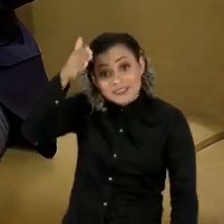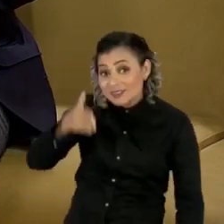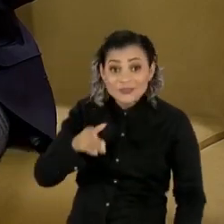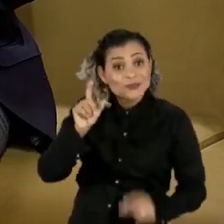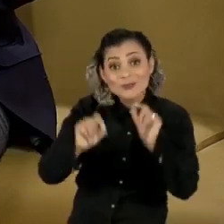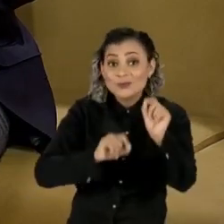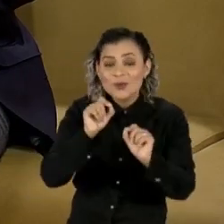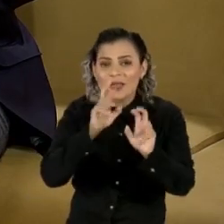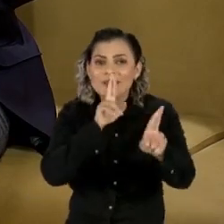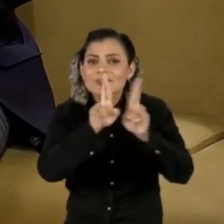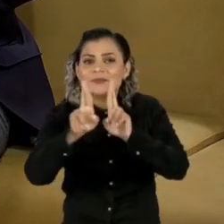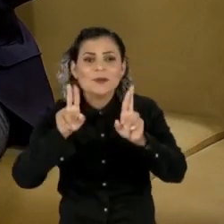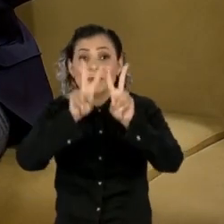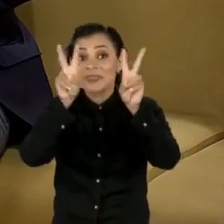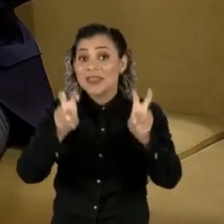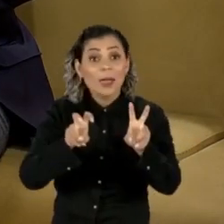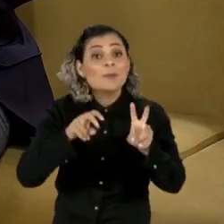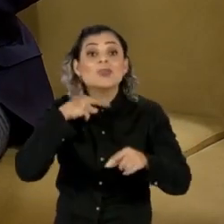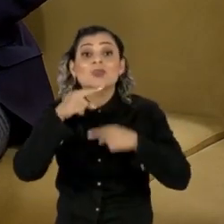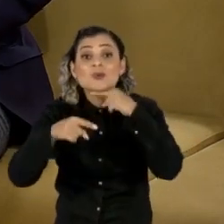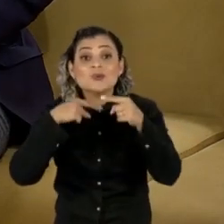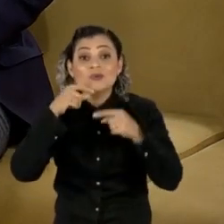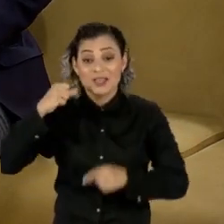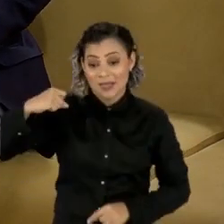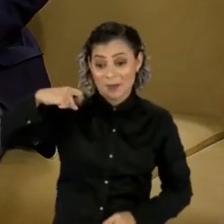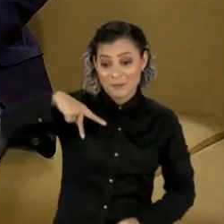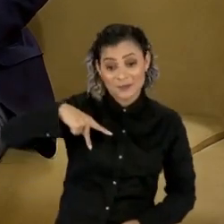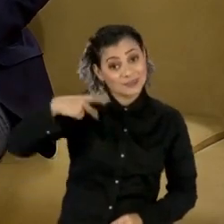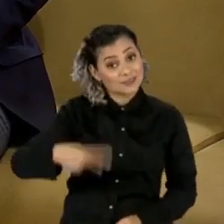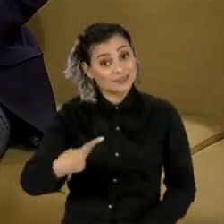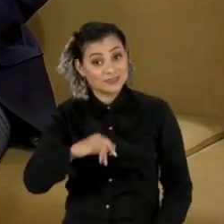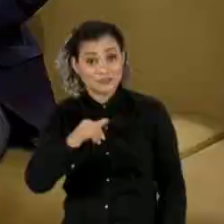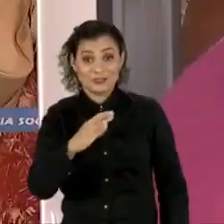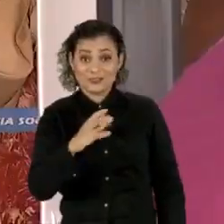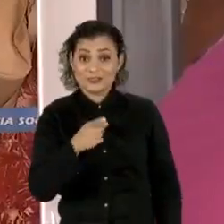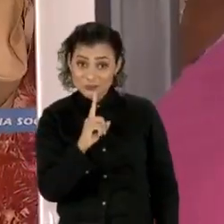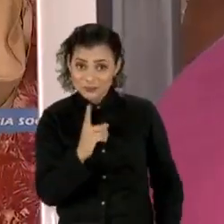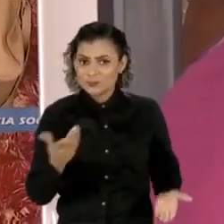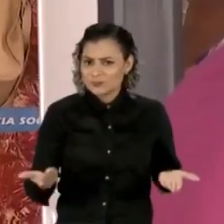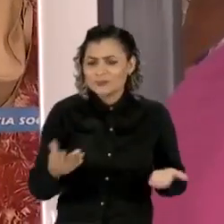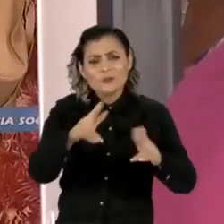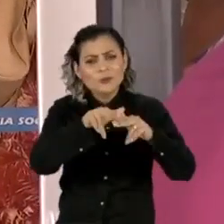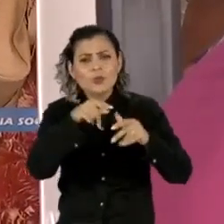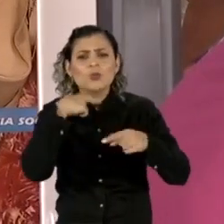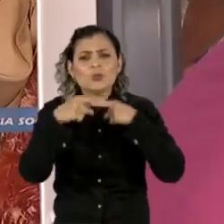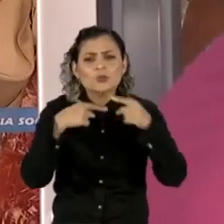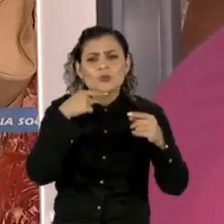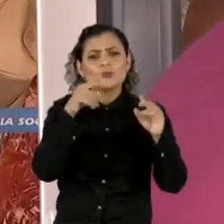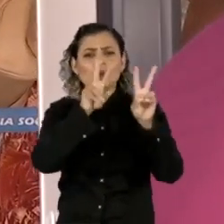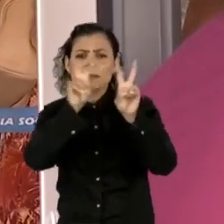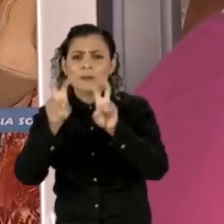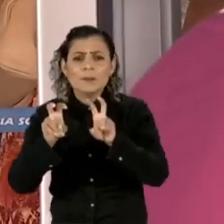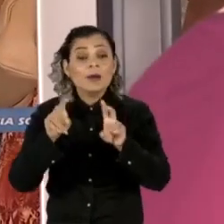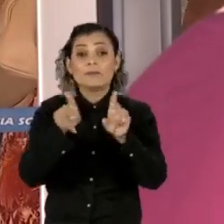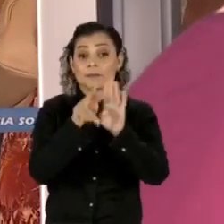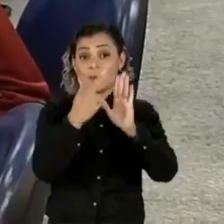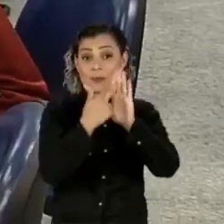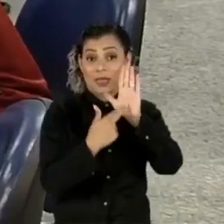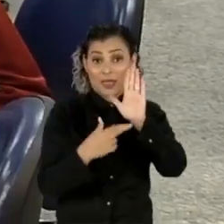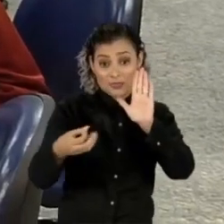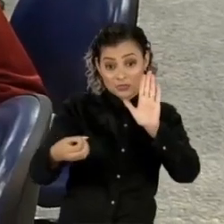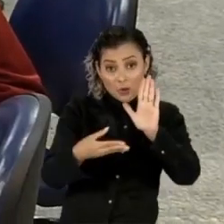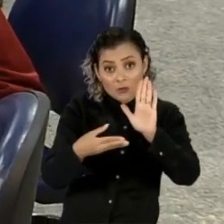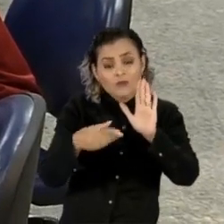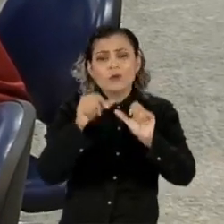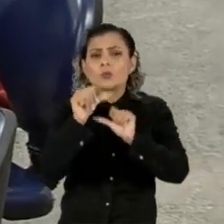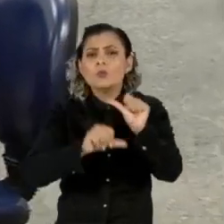responder as suas dúvidas sobre a aposentadoria aqui no JC1. Então, mande as suas questões sobre as regras atuais e o que